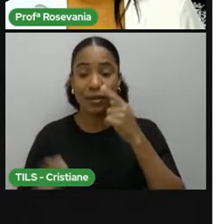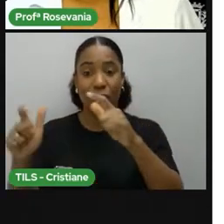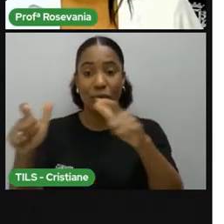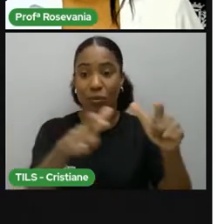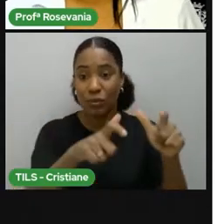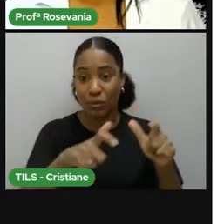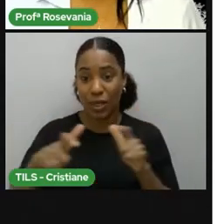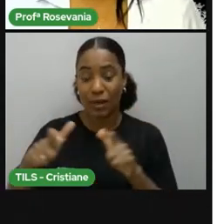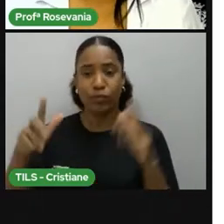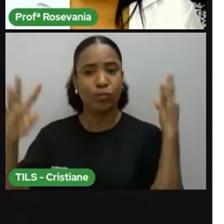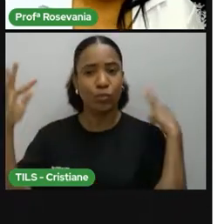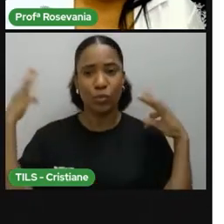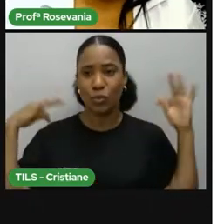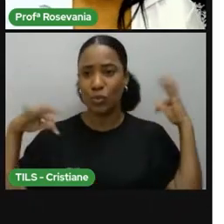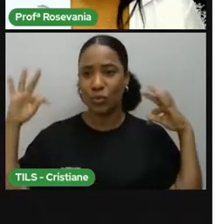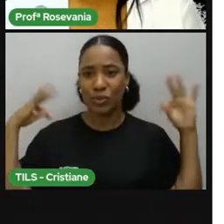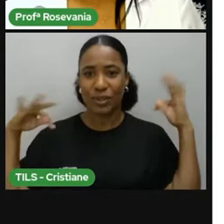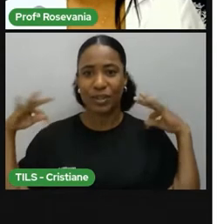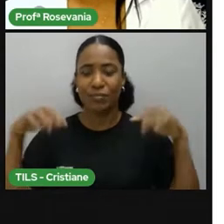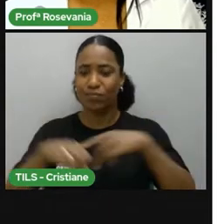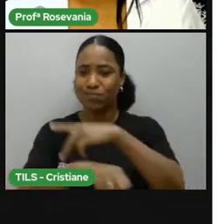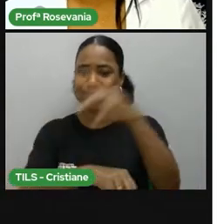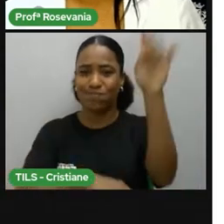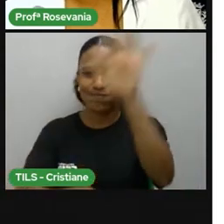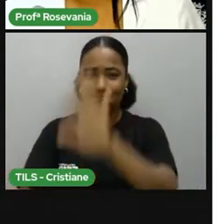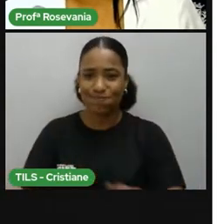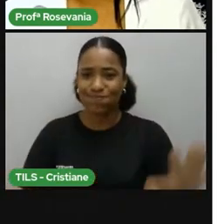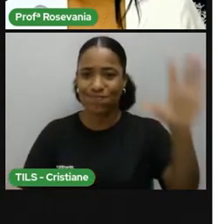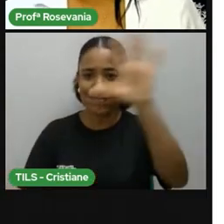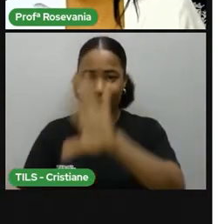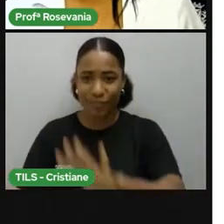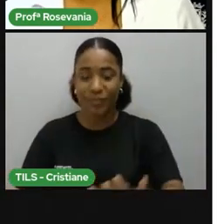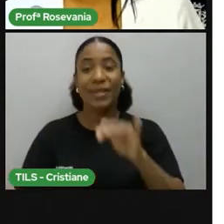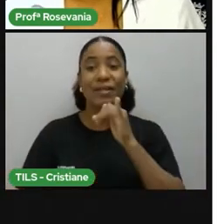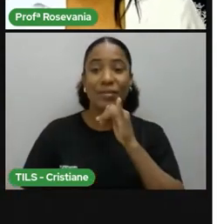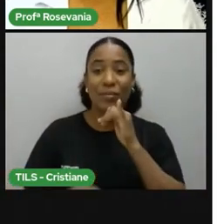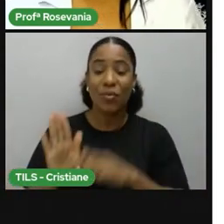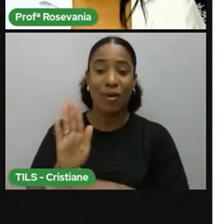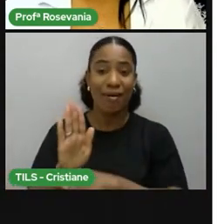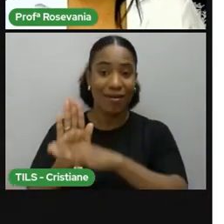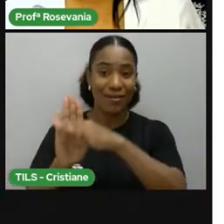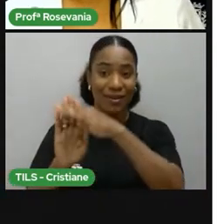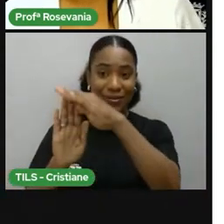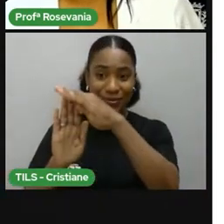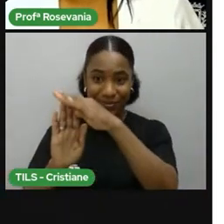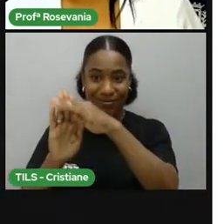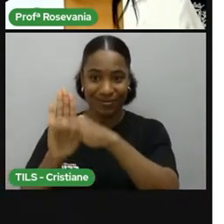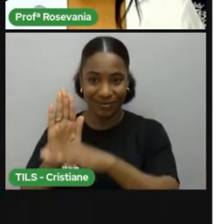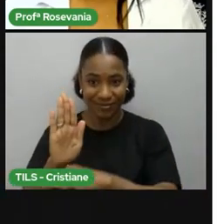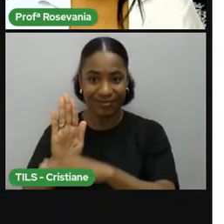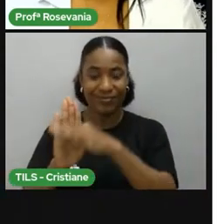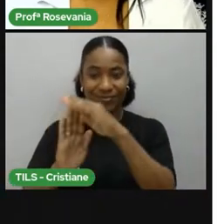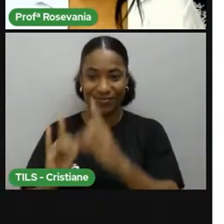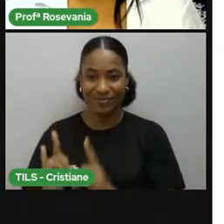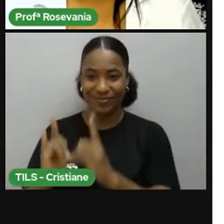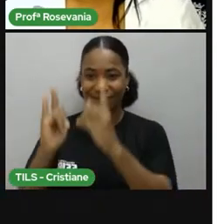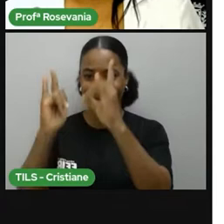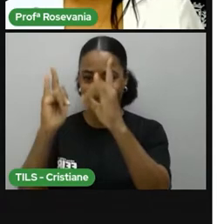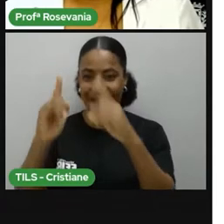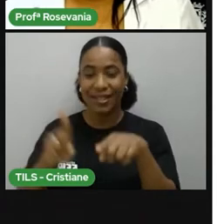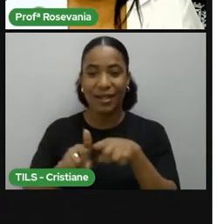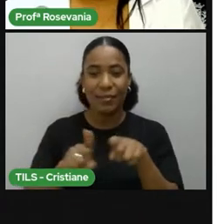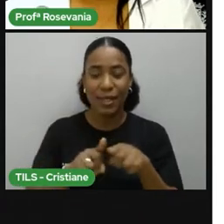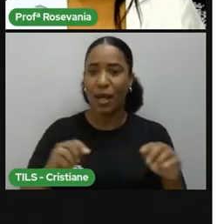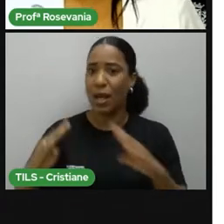nosso país, da nossa região também, a exemplo, né, do elevador Lacerda, ali os casarões do Pelourinho, o Cristo